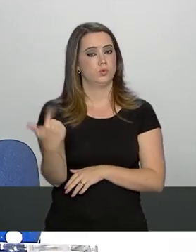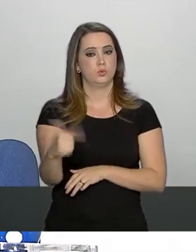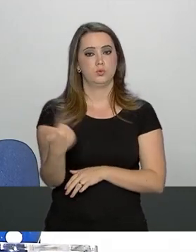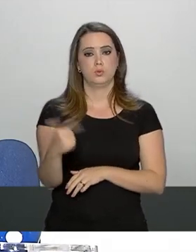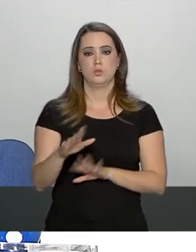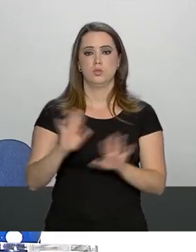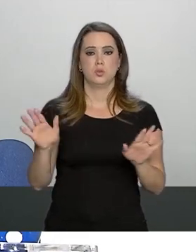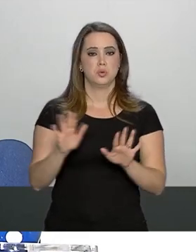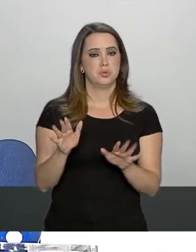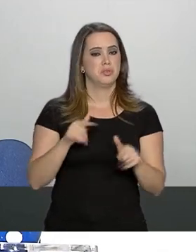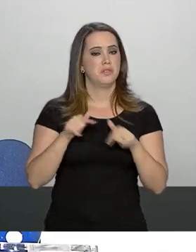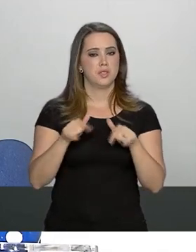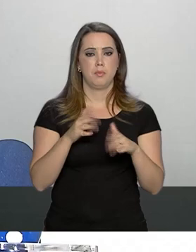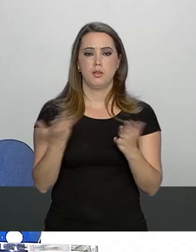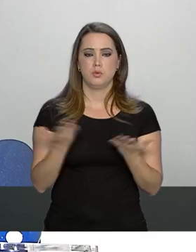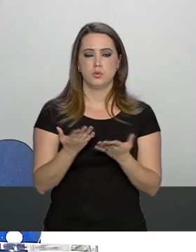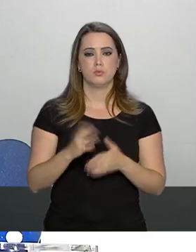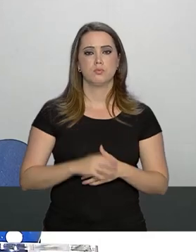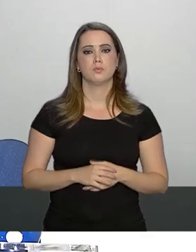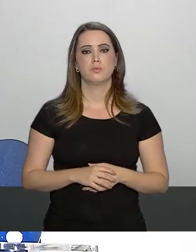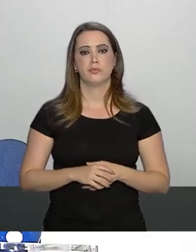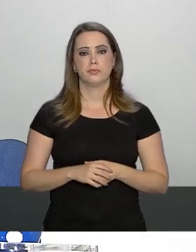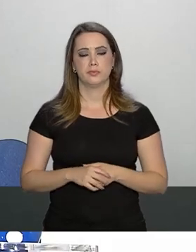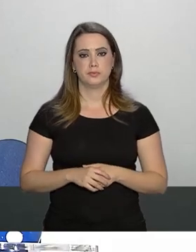essa ação, não teve esse trabalho.